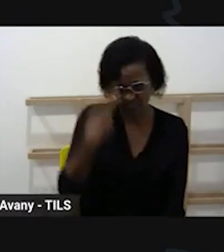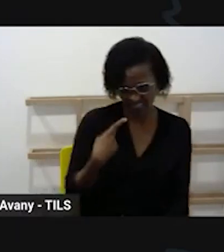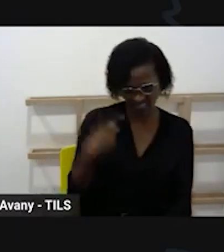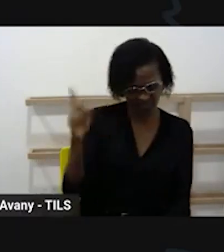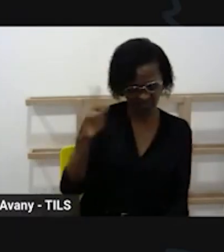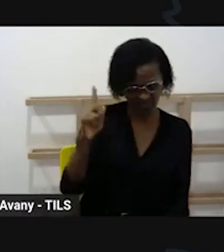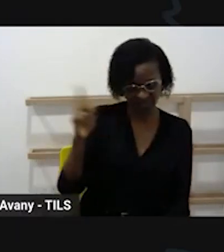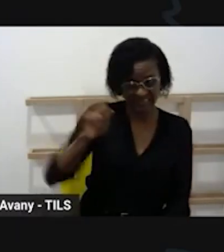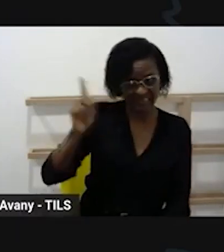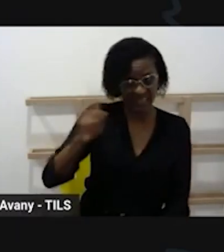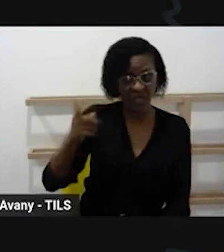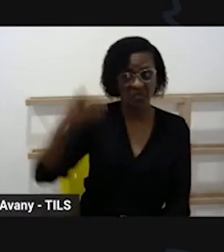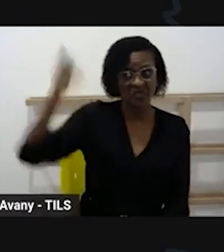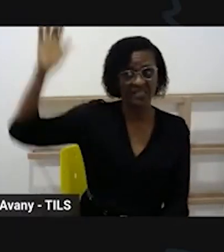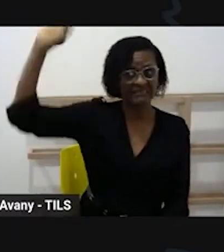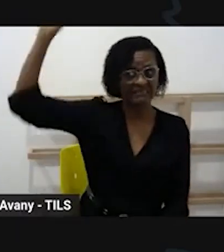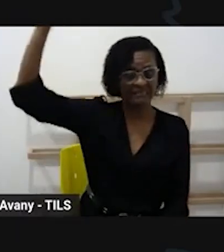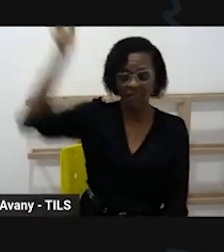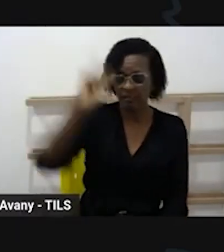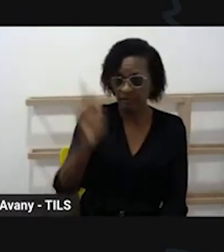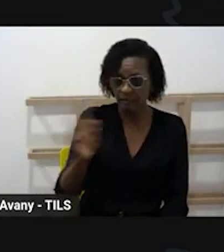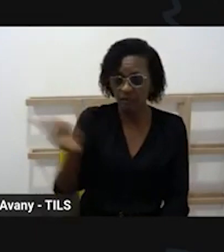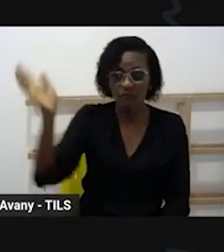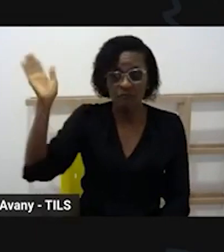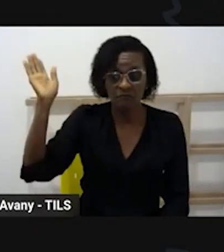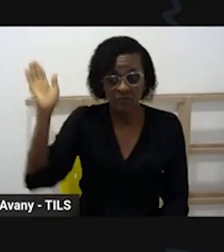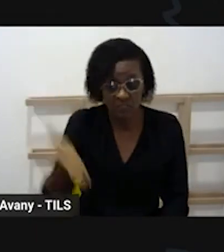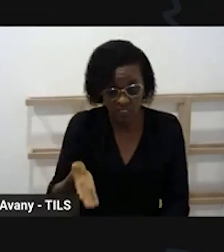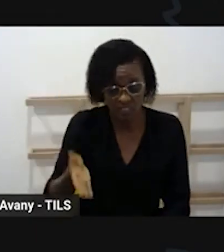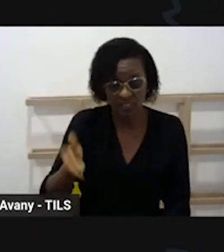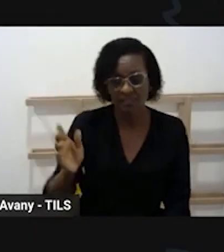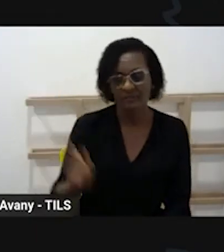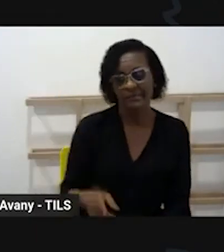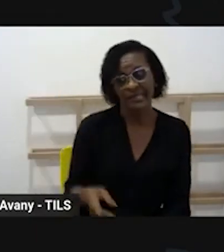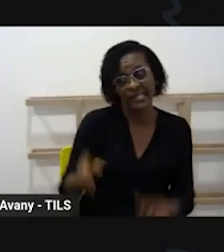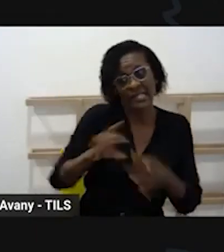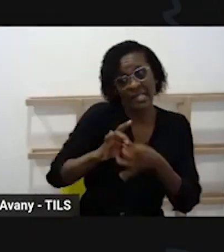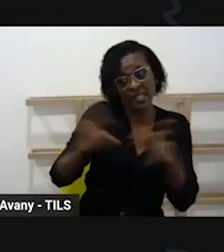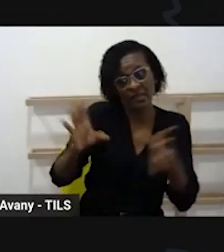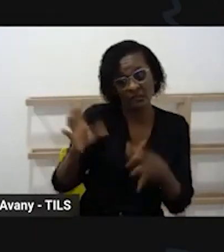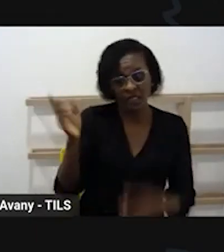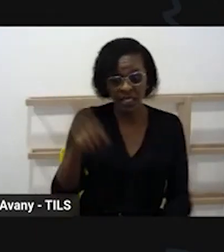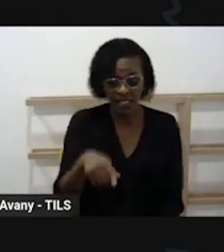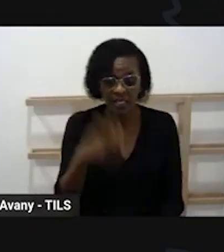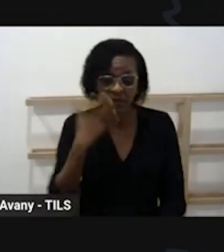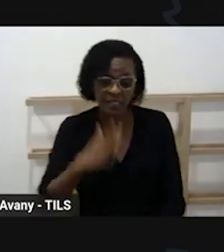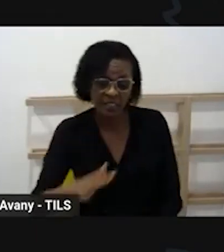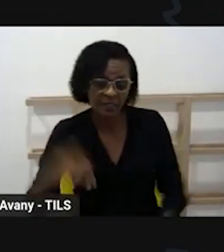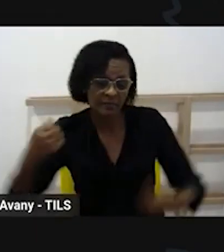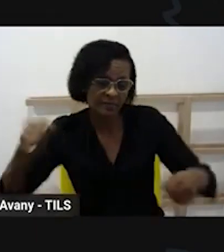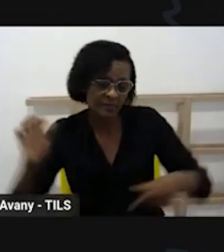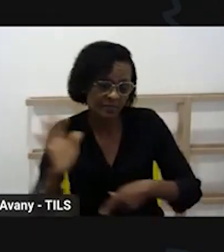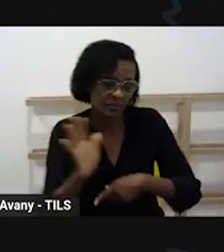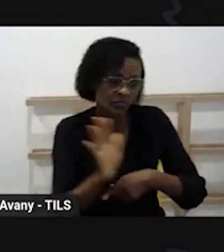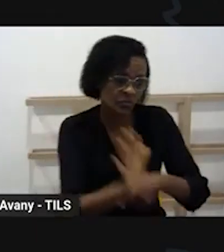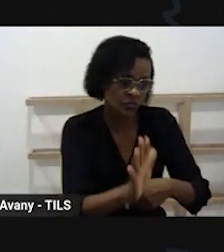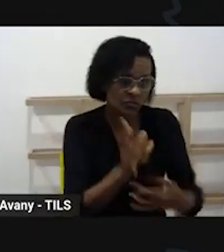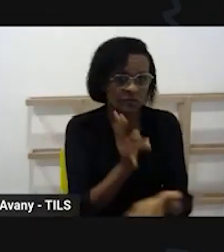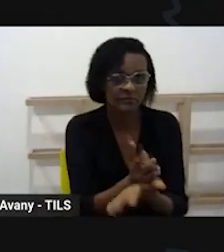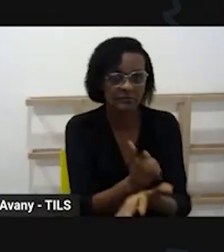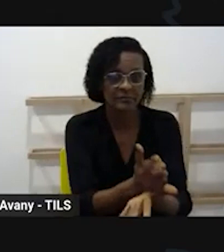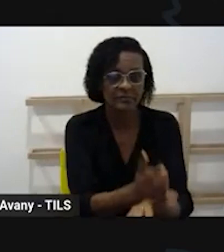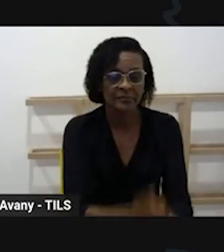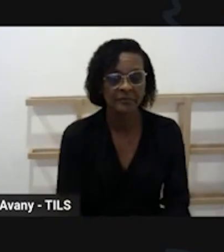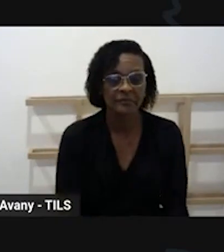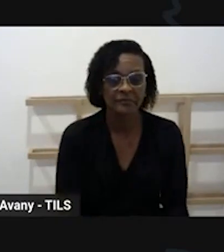ficam né tem mais autonomia então elas podem ficar sozinhas então respondi Iva a sua pergunta então